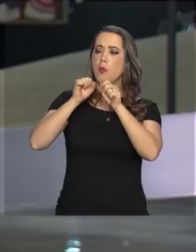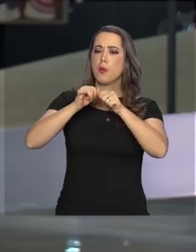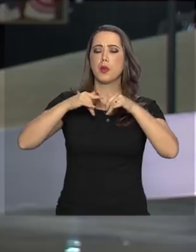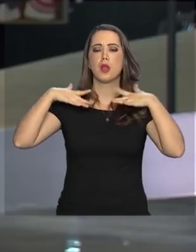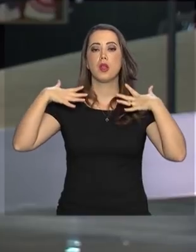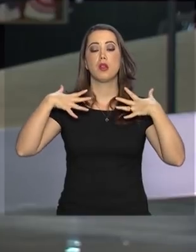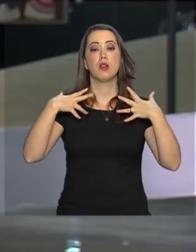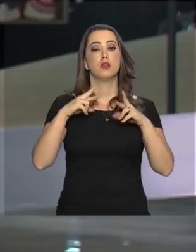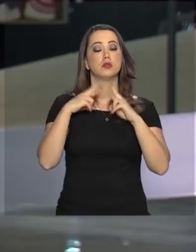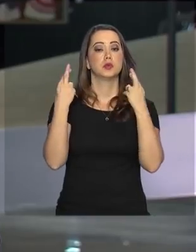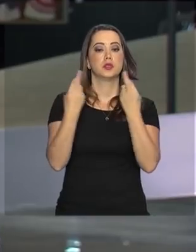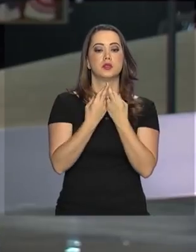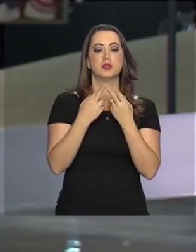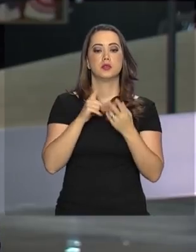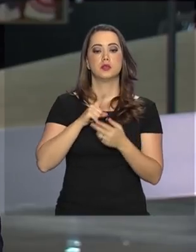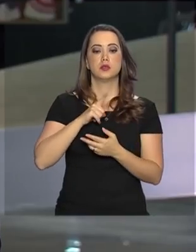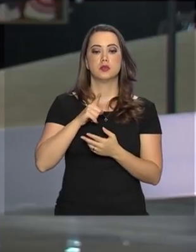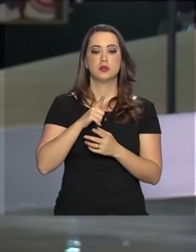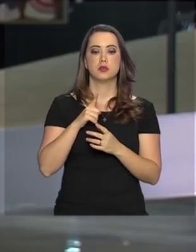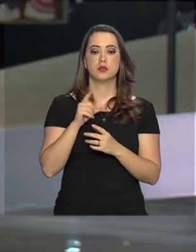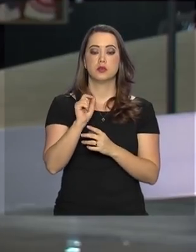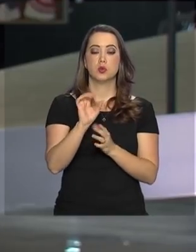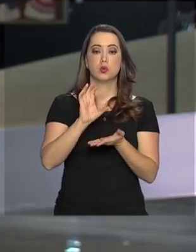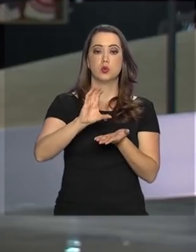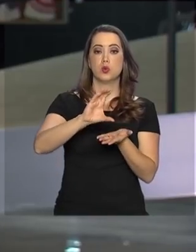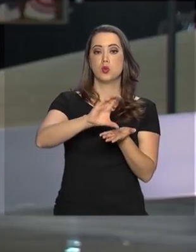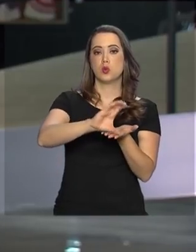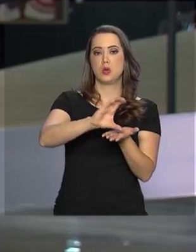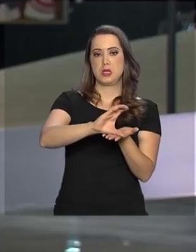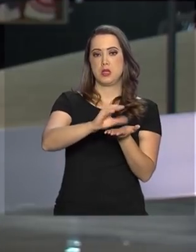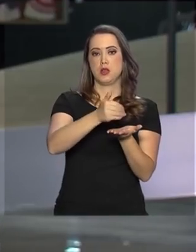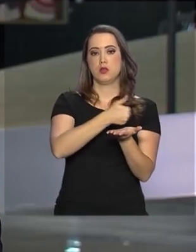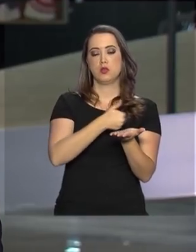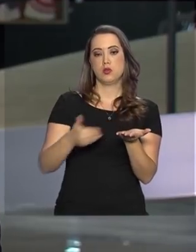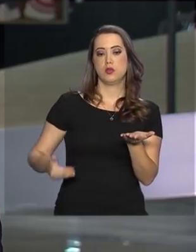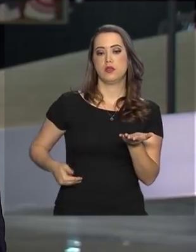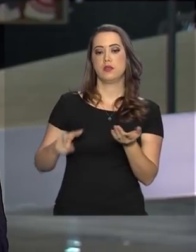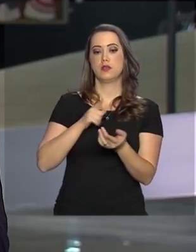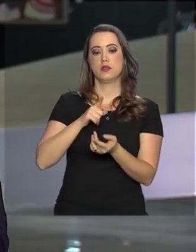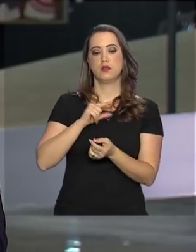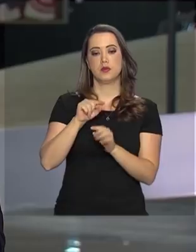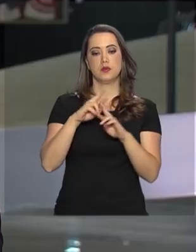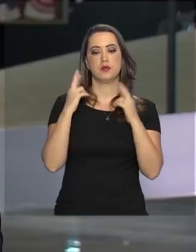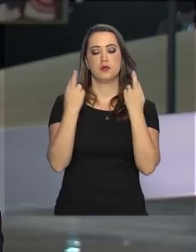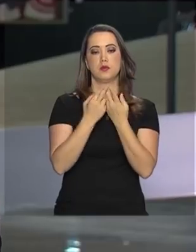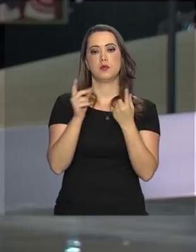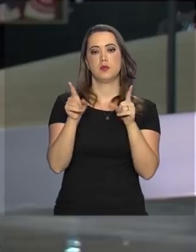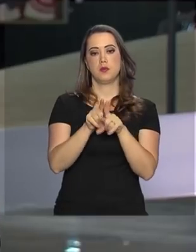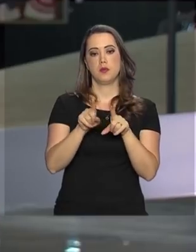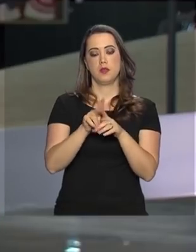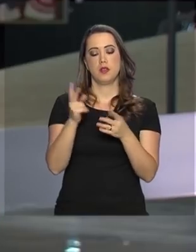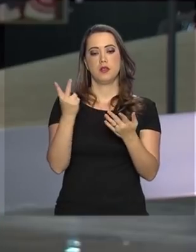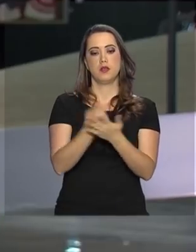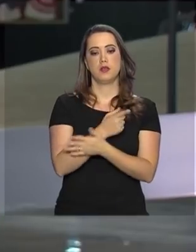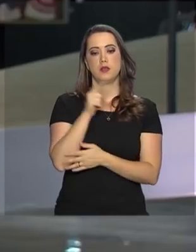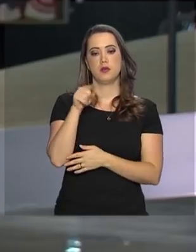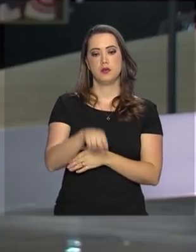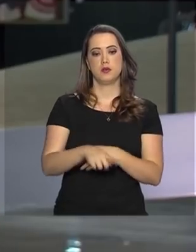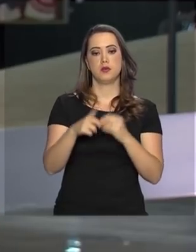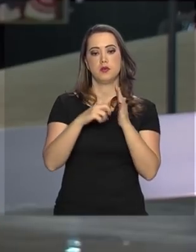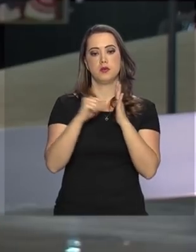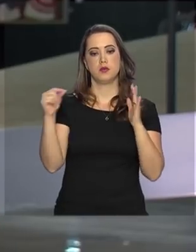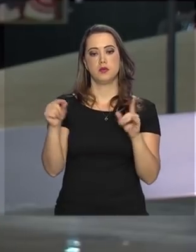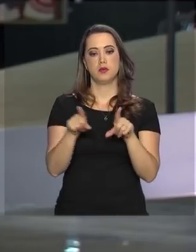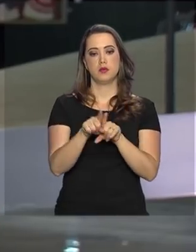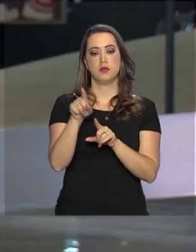sobre a reunião do Conselho de Governo. Essa reunião também ocorreu aqui no Palácio do